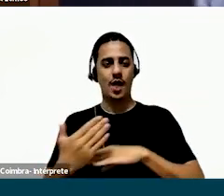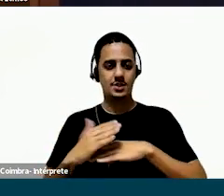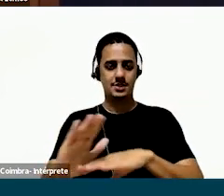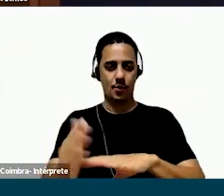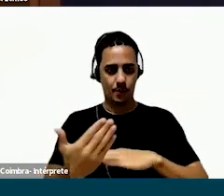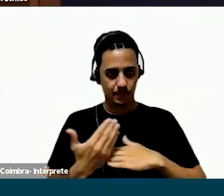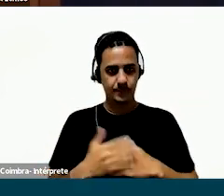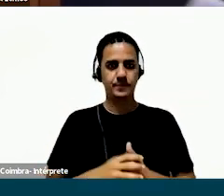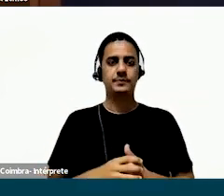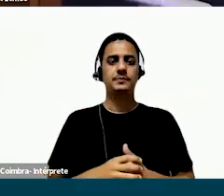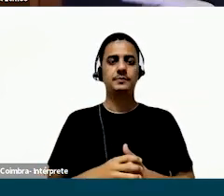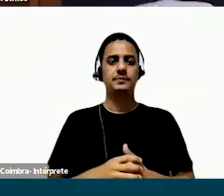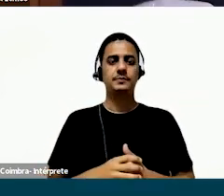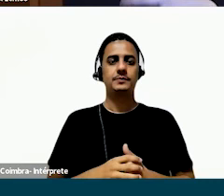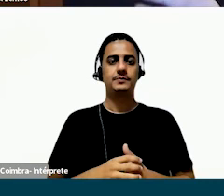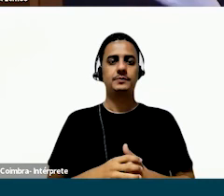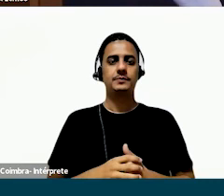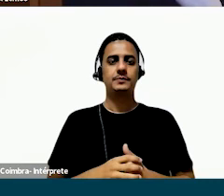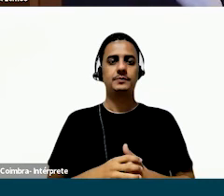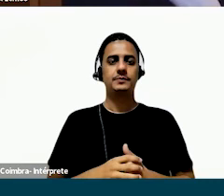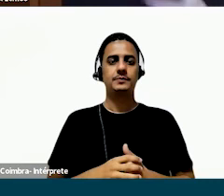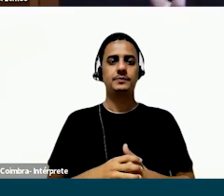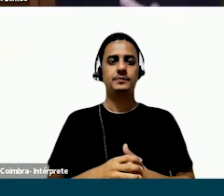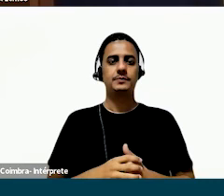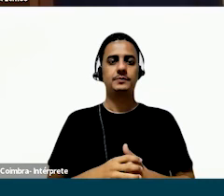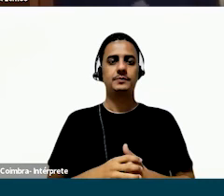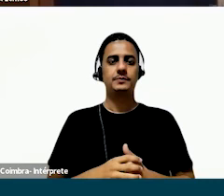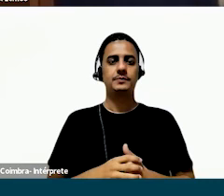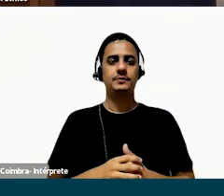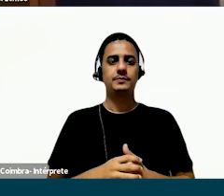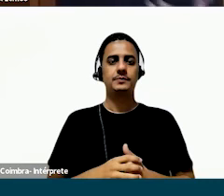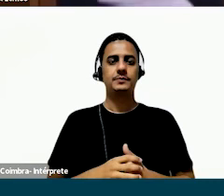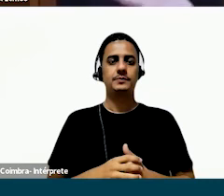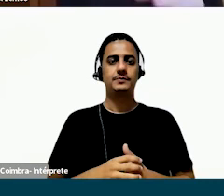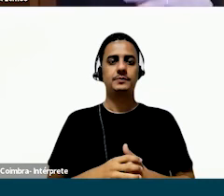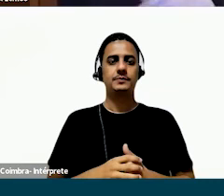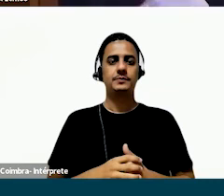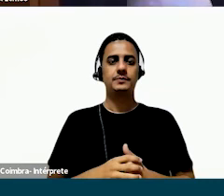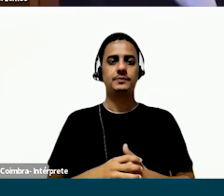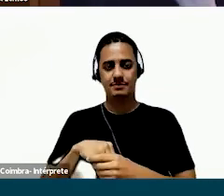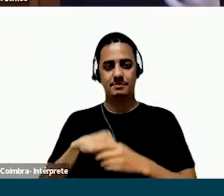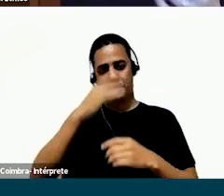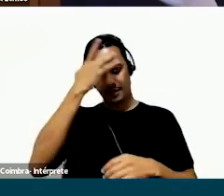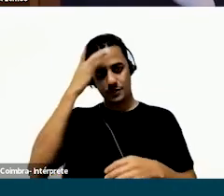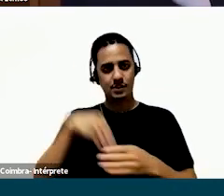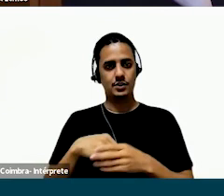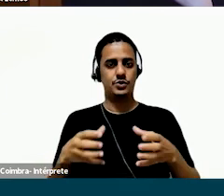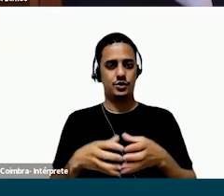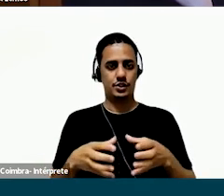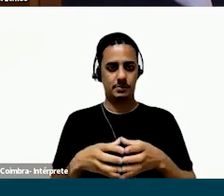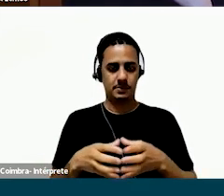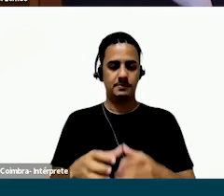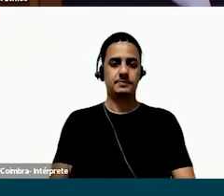relacionada à colaboração, e aqui trazendo muito a adaptação como um caminho para a gente integrar pessoas, integrar as pessoas do